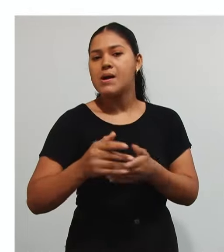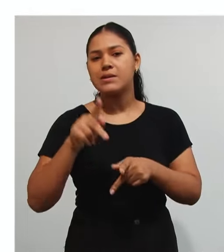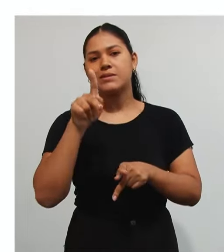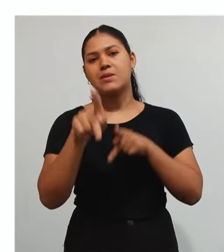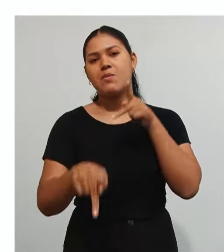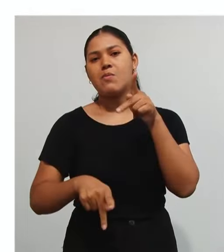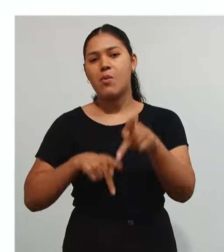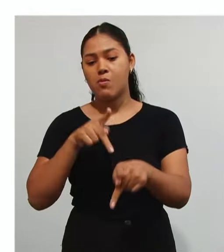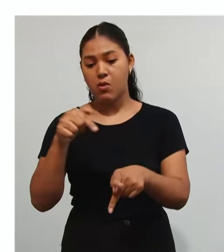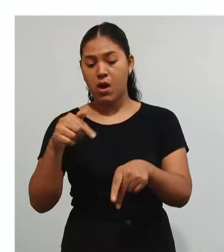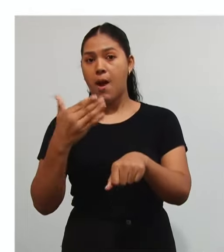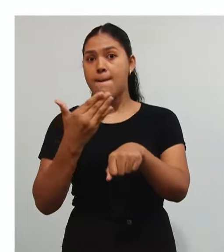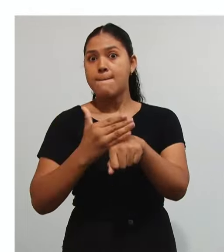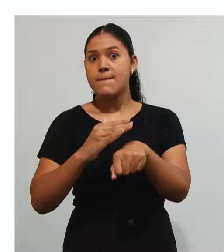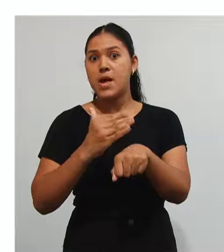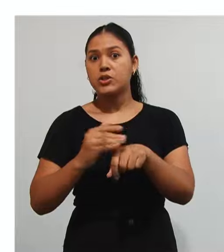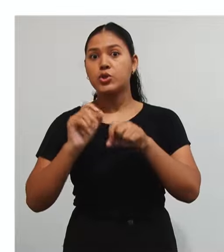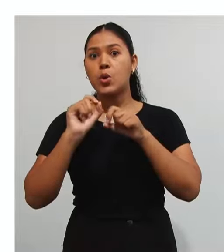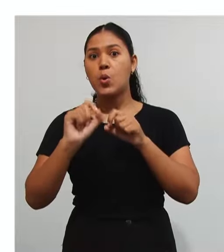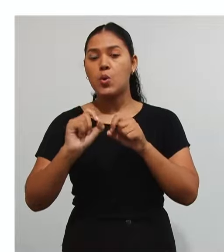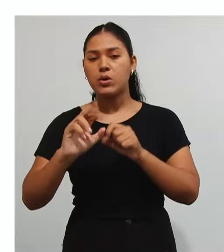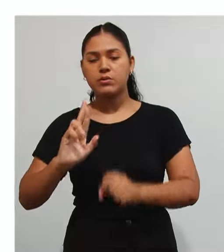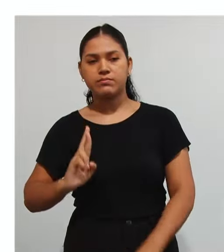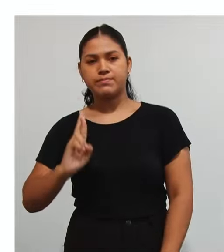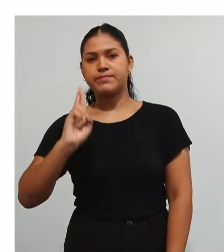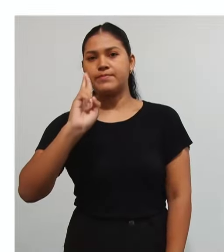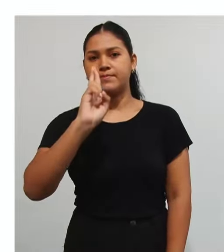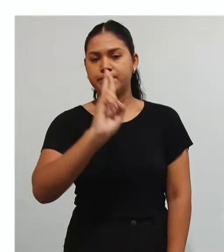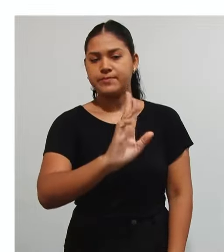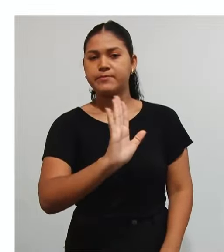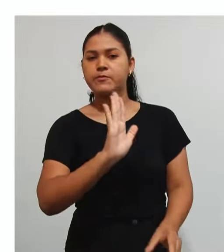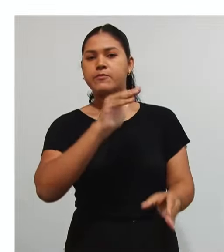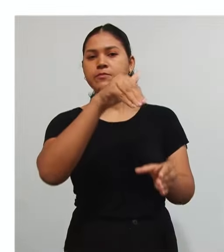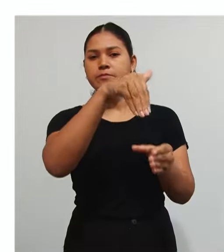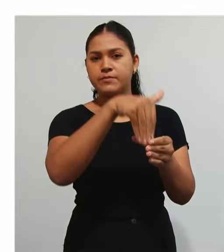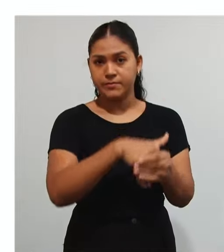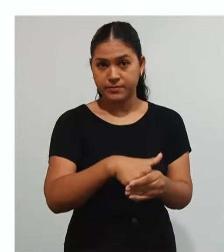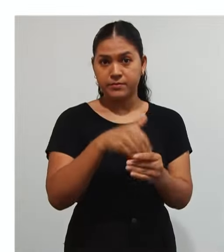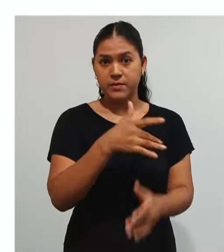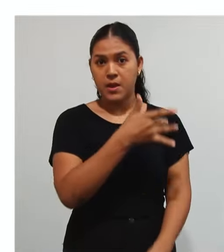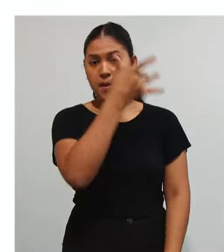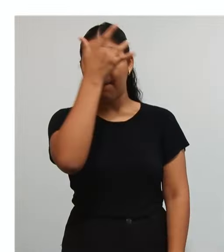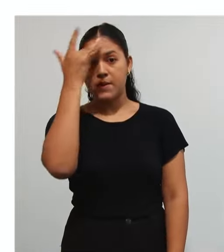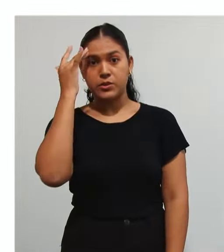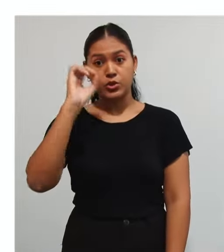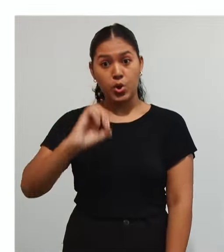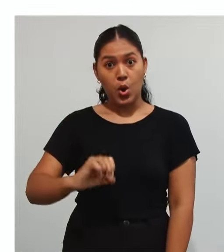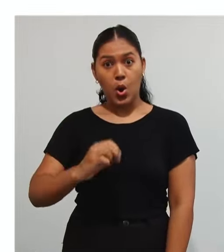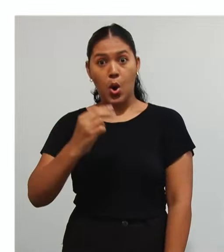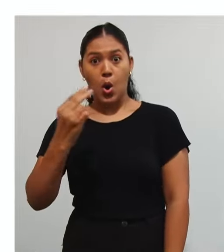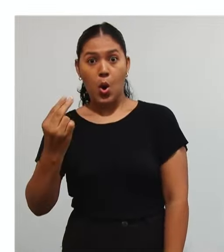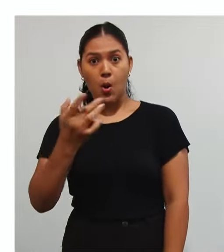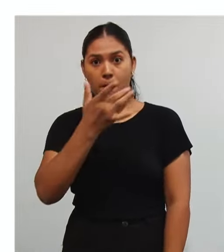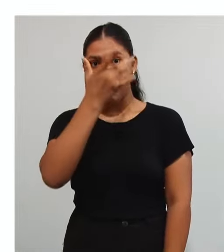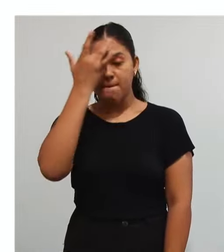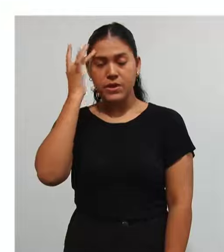exerce por meio De representantes eleitos Ou diretamente nos termos Da sua